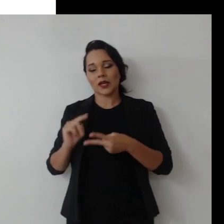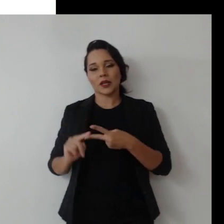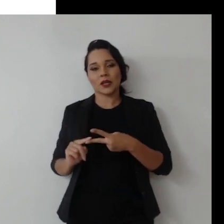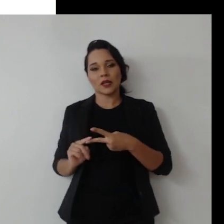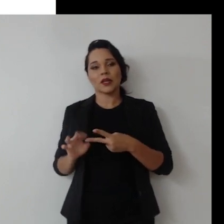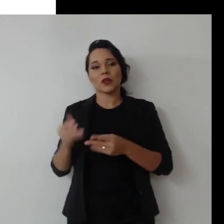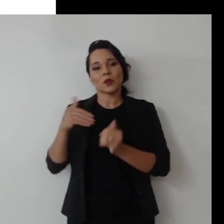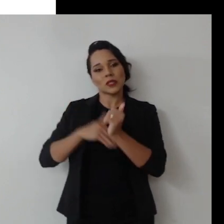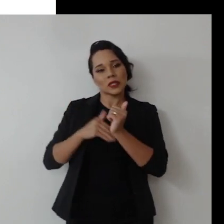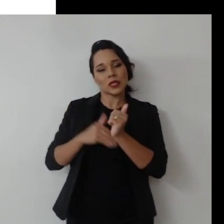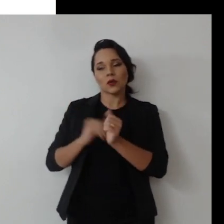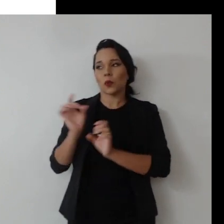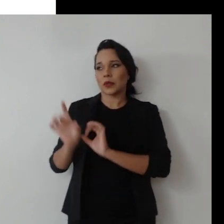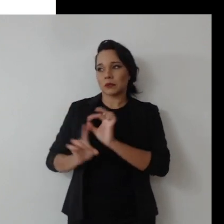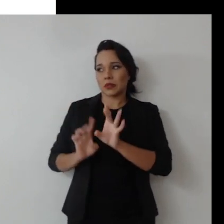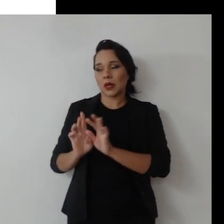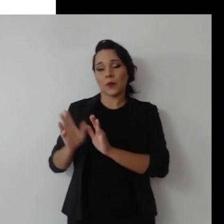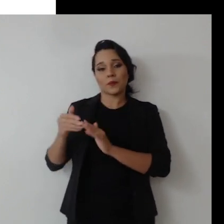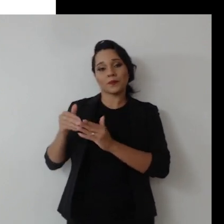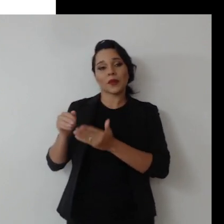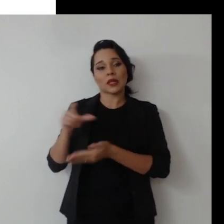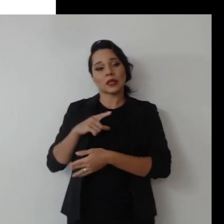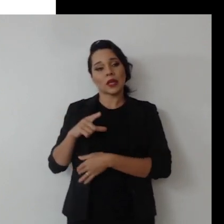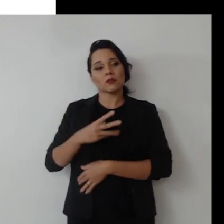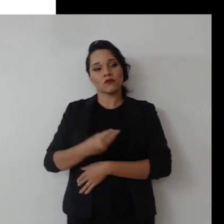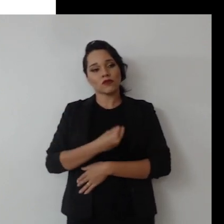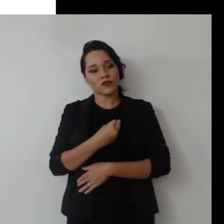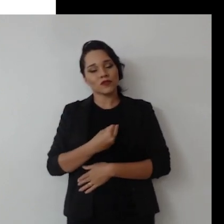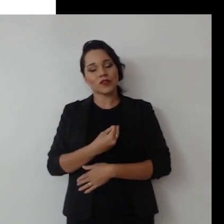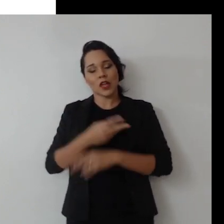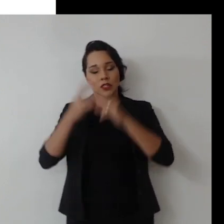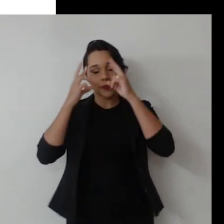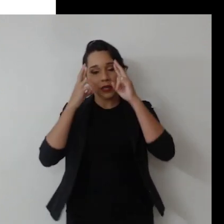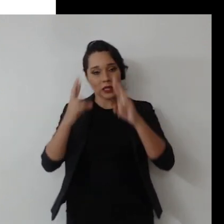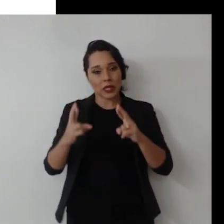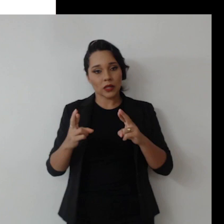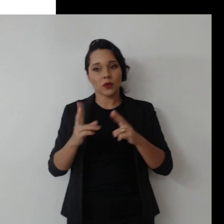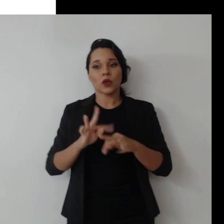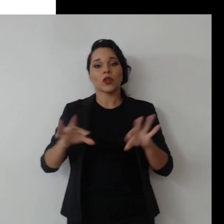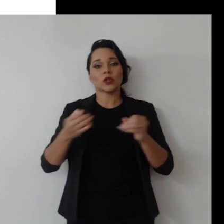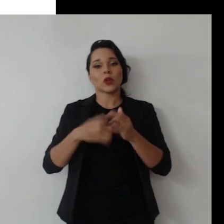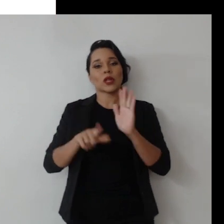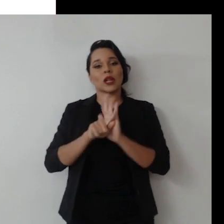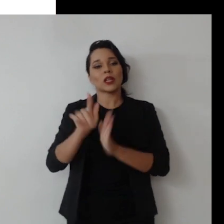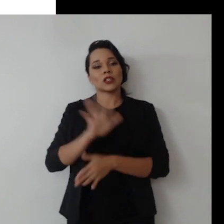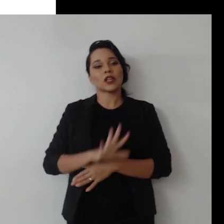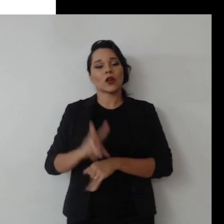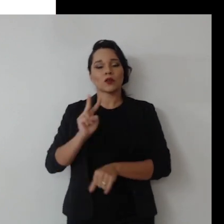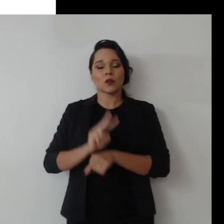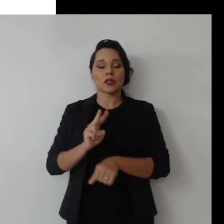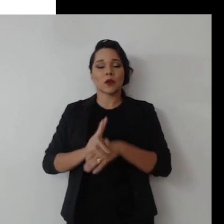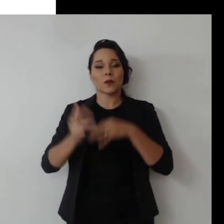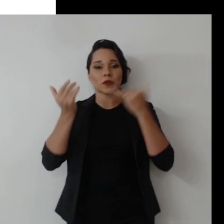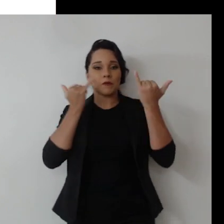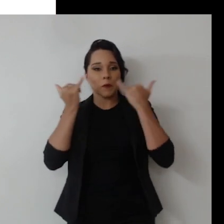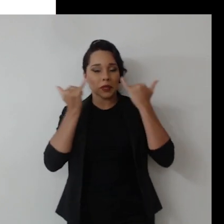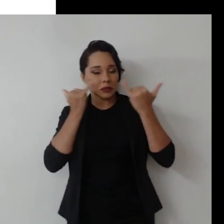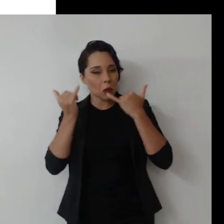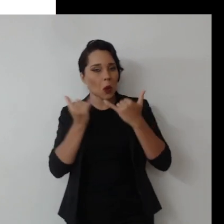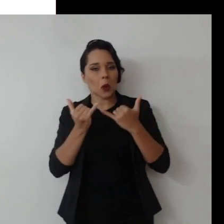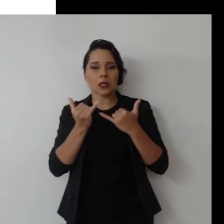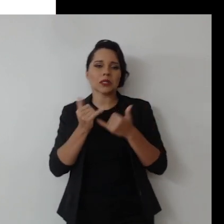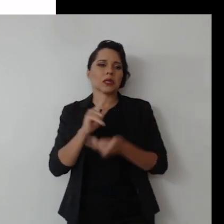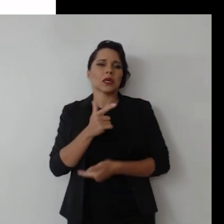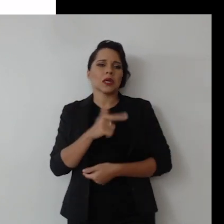sigilo como exceção guardadas de vida de população, respeitando toda a lei geral de proteção de dados e aquelas